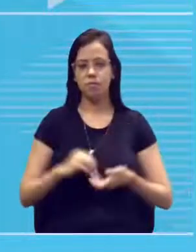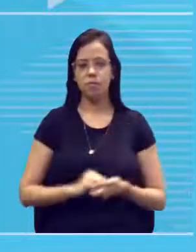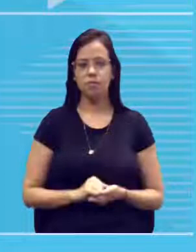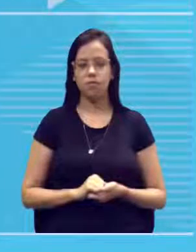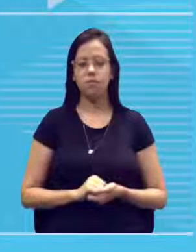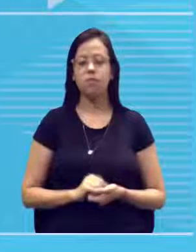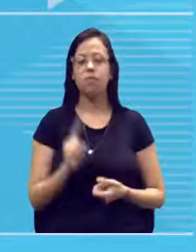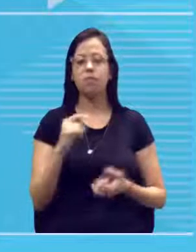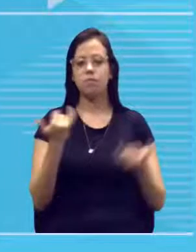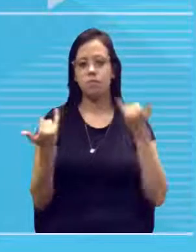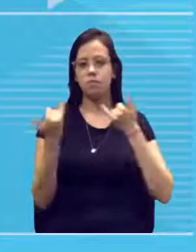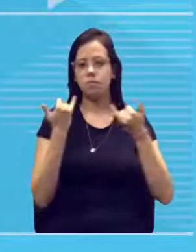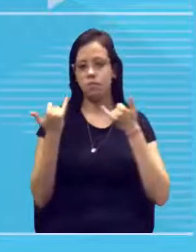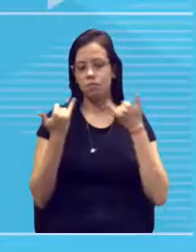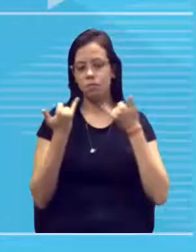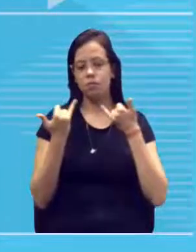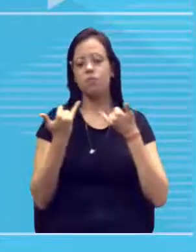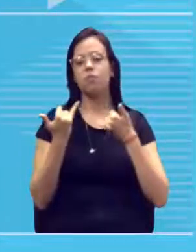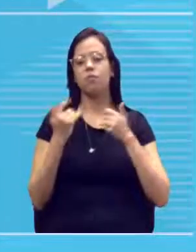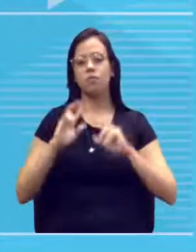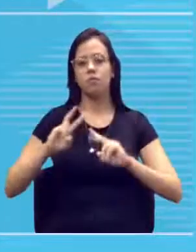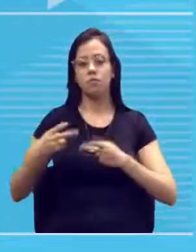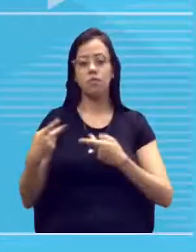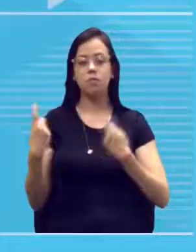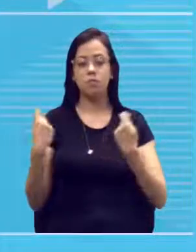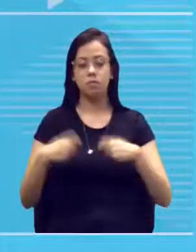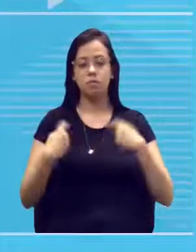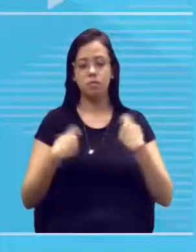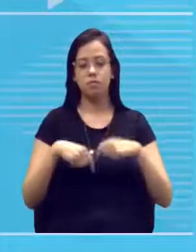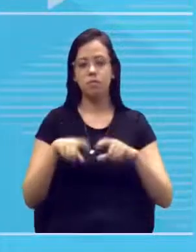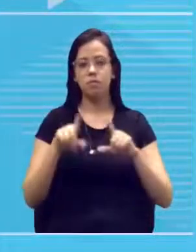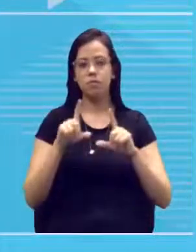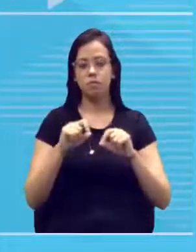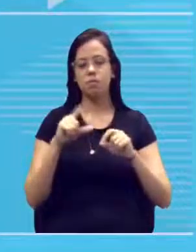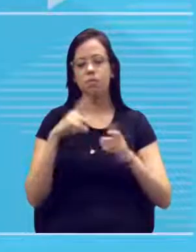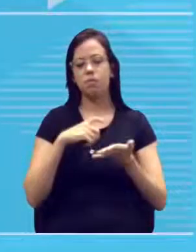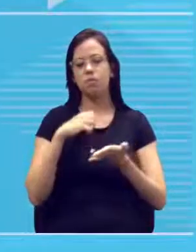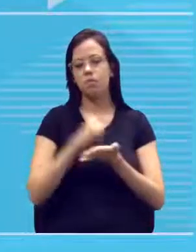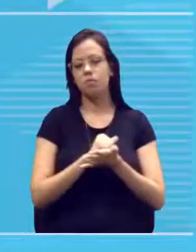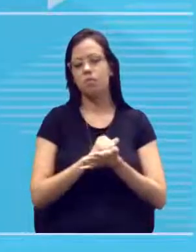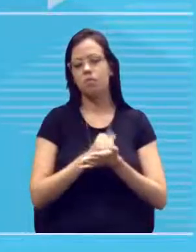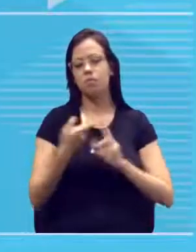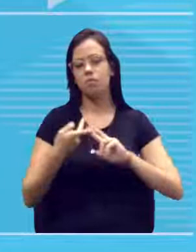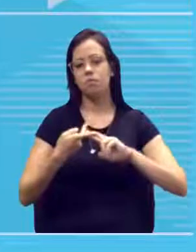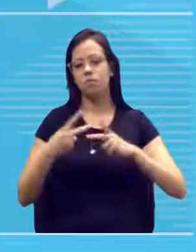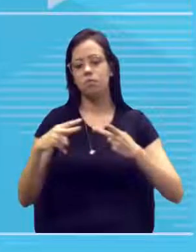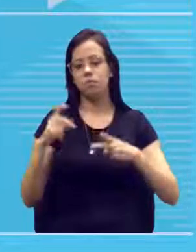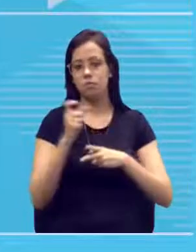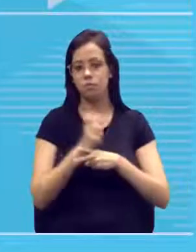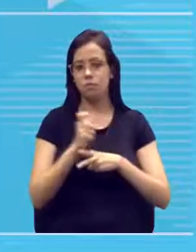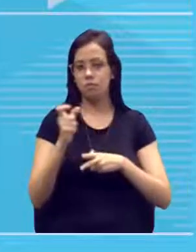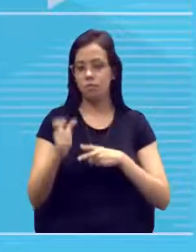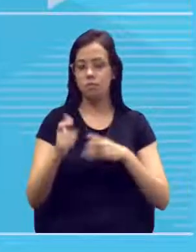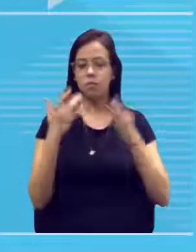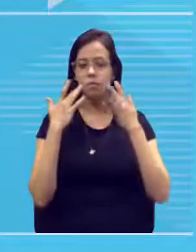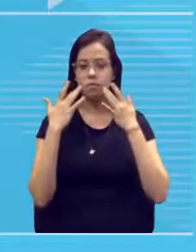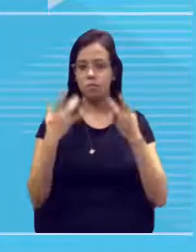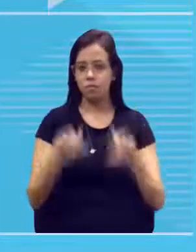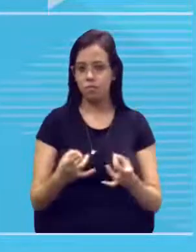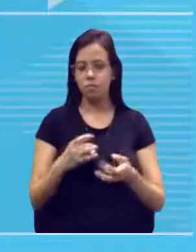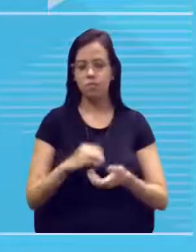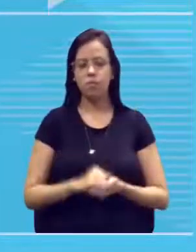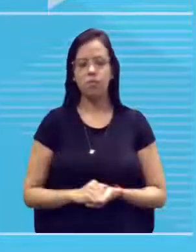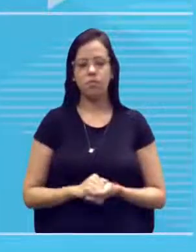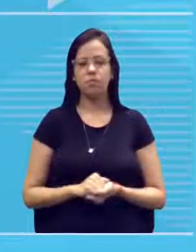Informações para serem passadas, elas precisam ser registradas no gene. Atenção! Ah, professor,